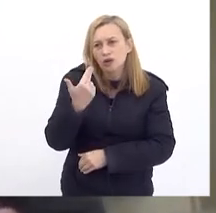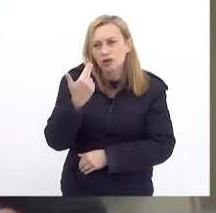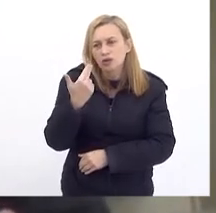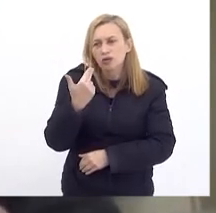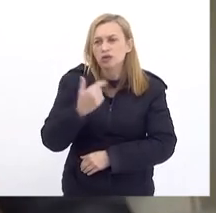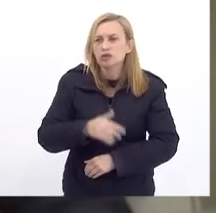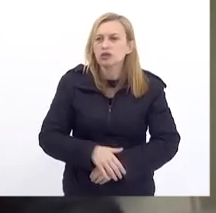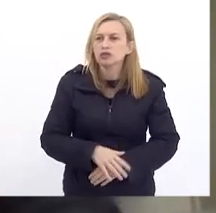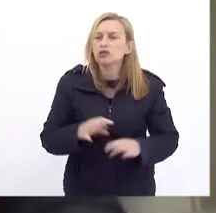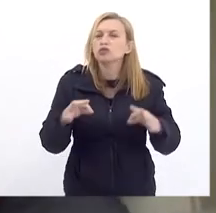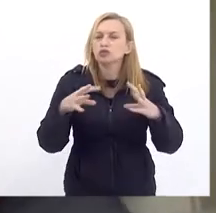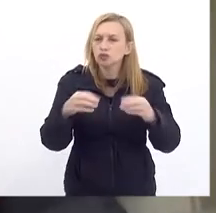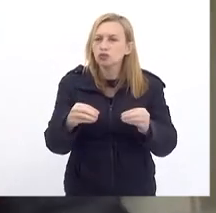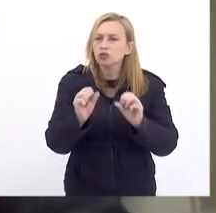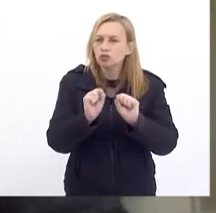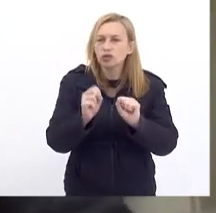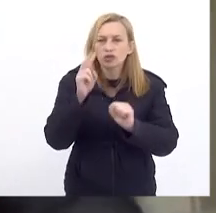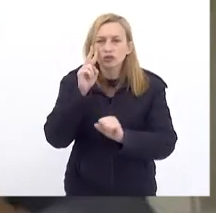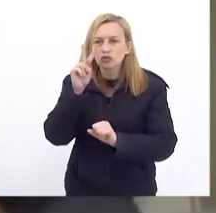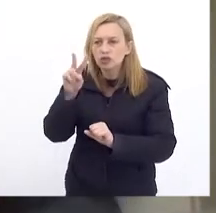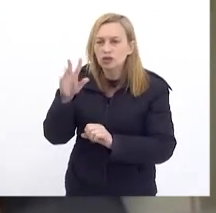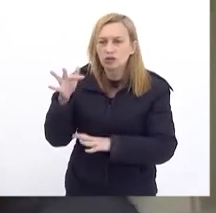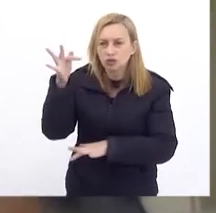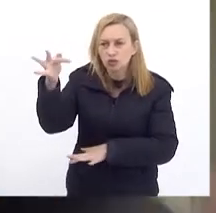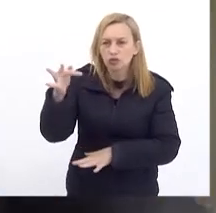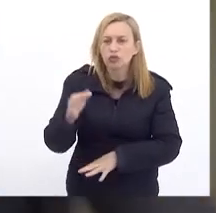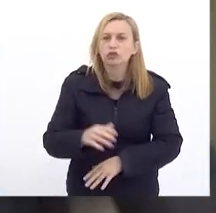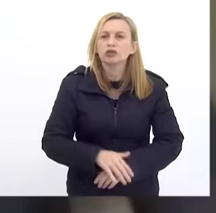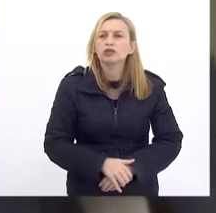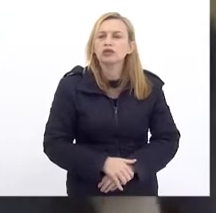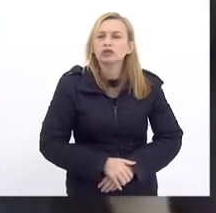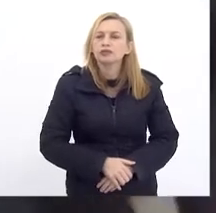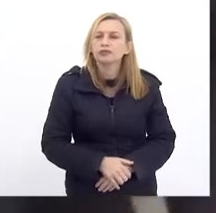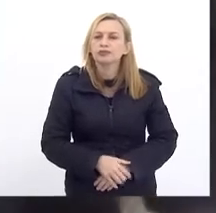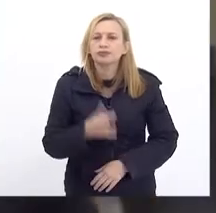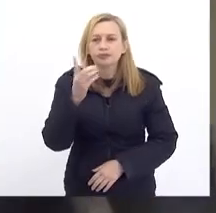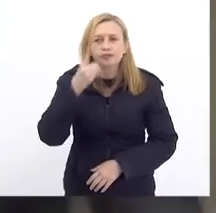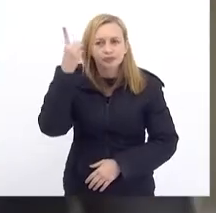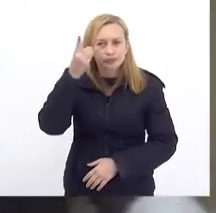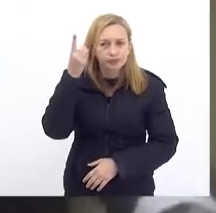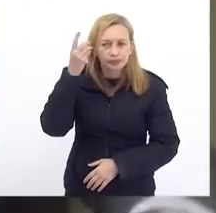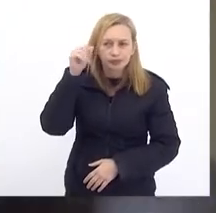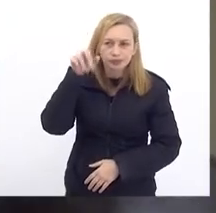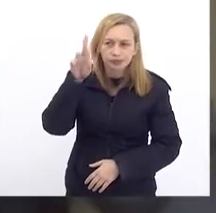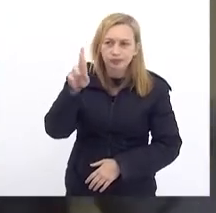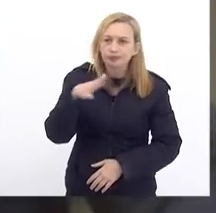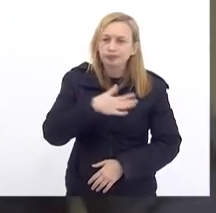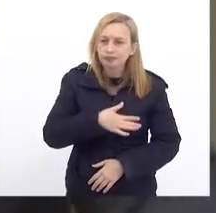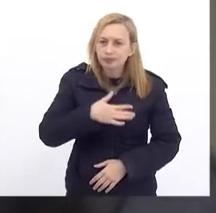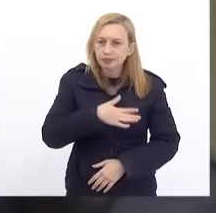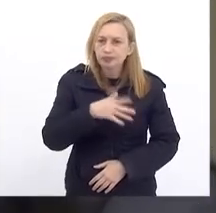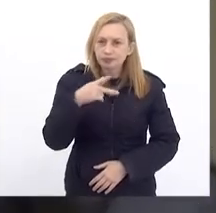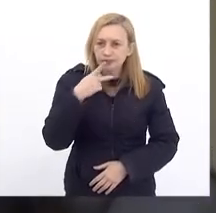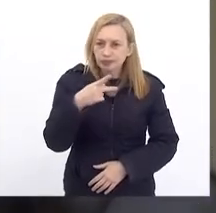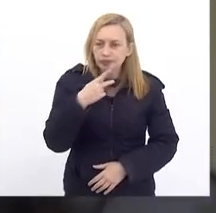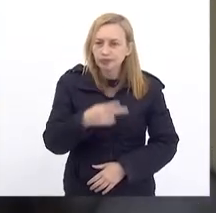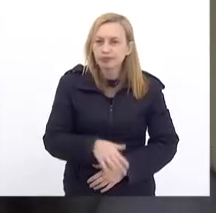com isso A gente poder Olhar para frente Dito isso Deputado Leomar Eu gostaria Dizer